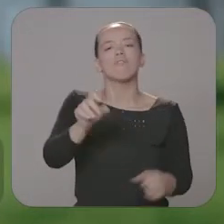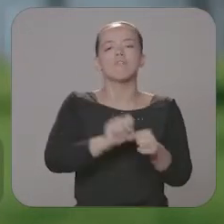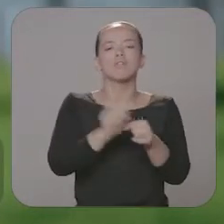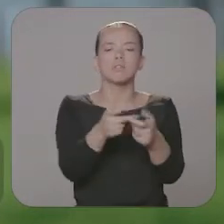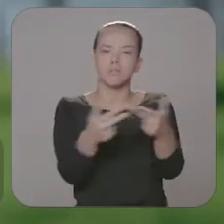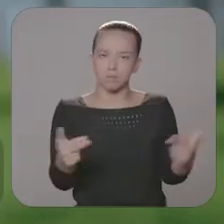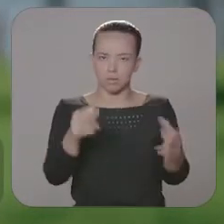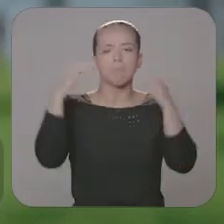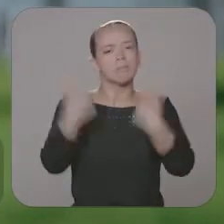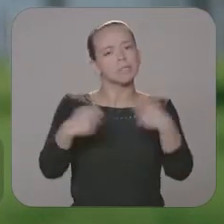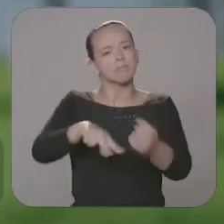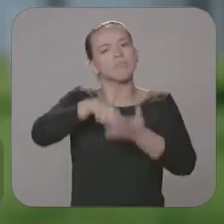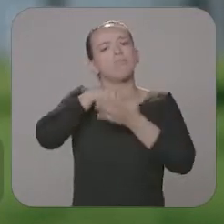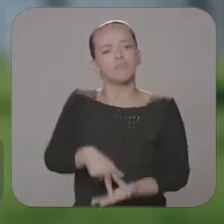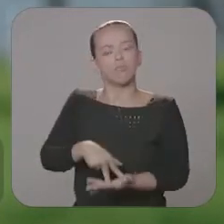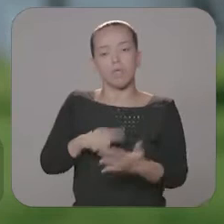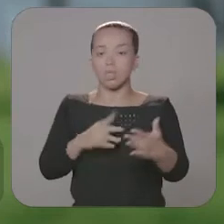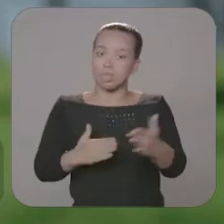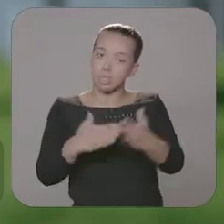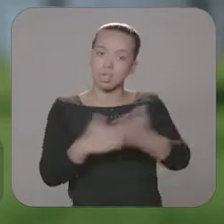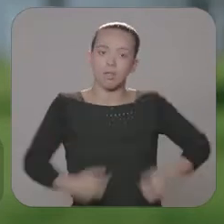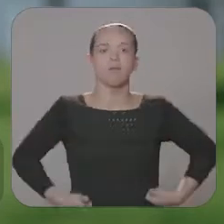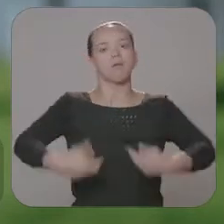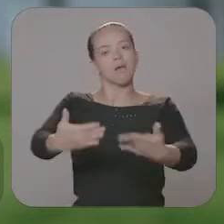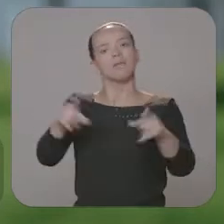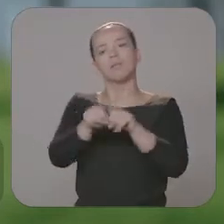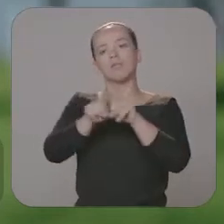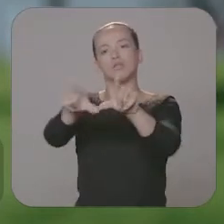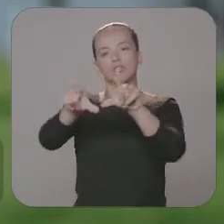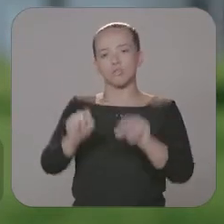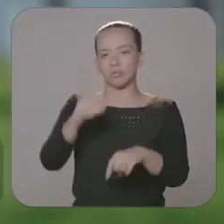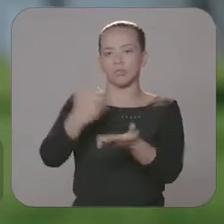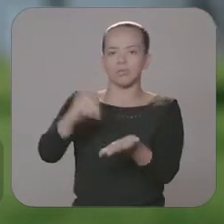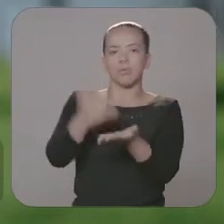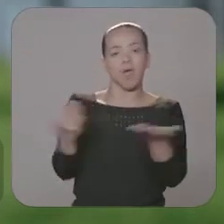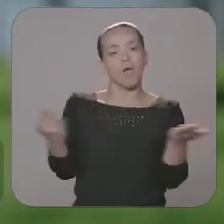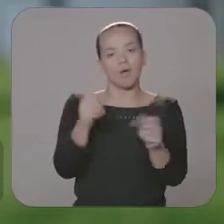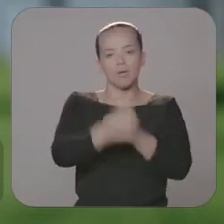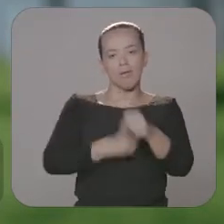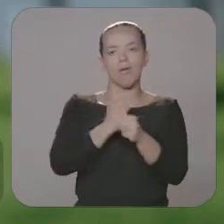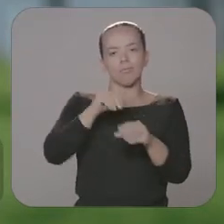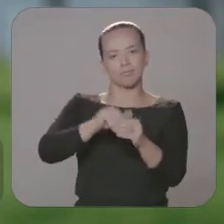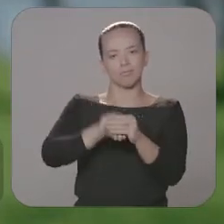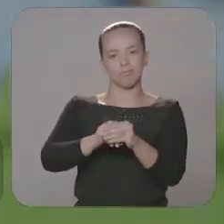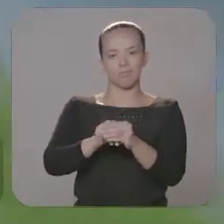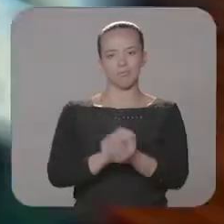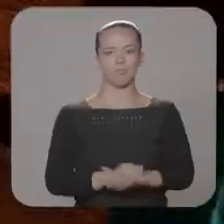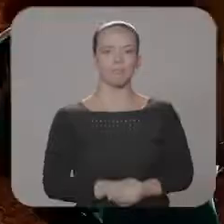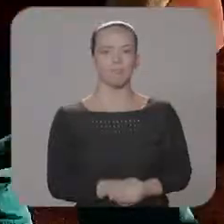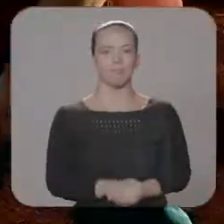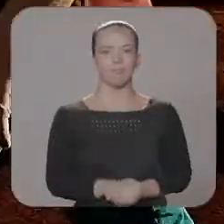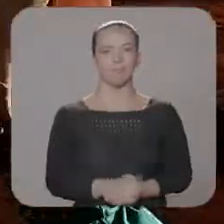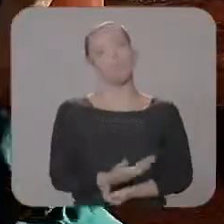medidas duras, mas necessárias, como limitar os gastos e reduzir secretarias, mesmo em ano eleitoral.